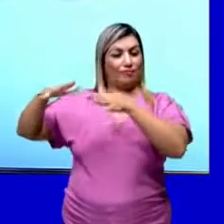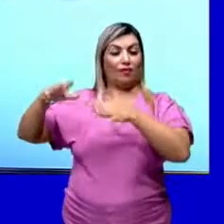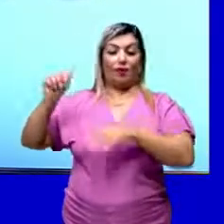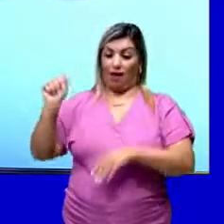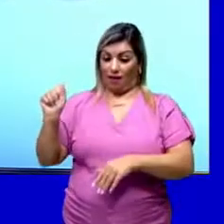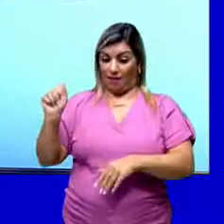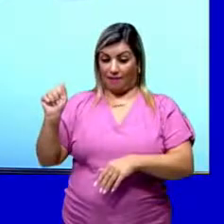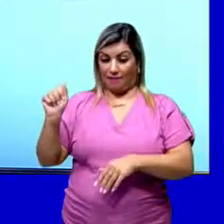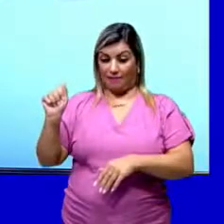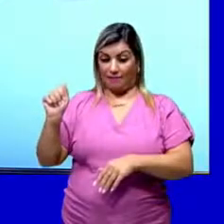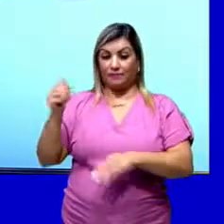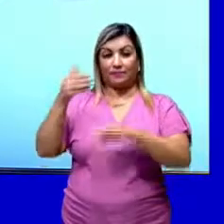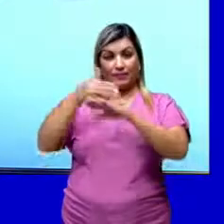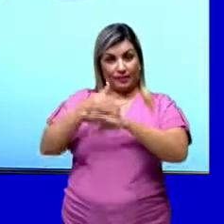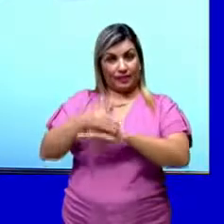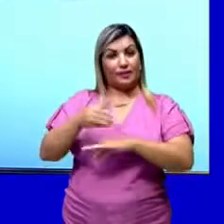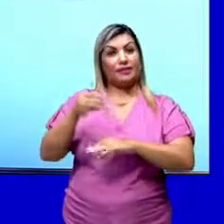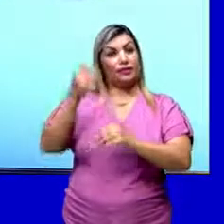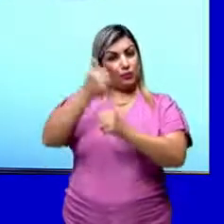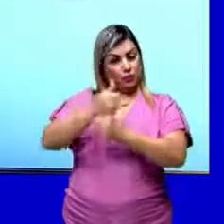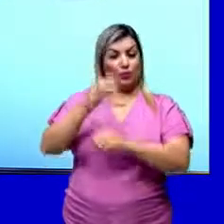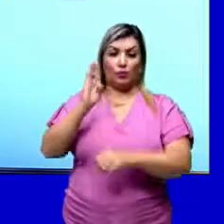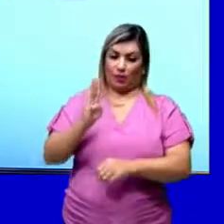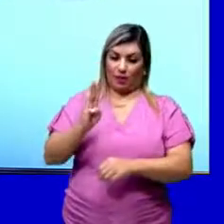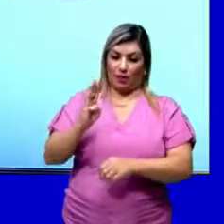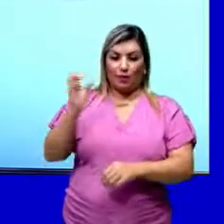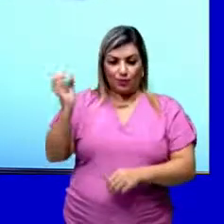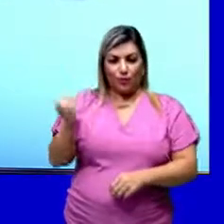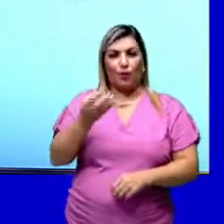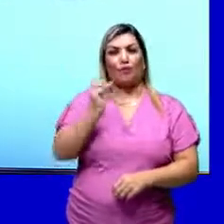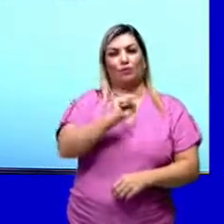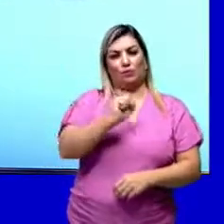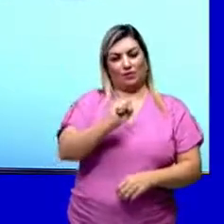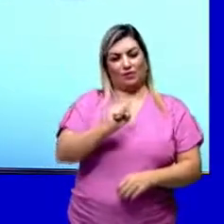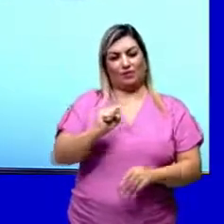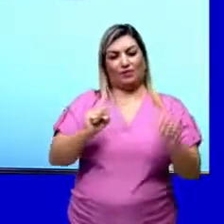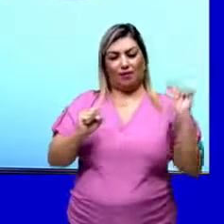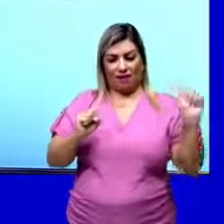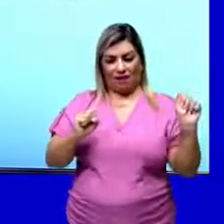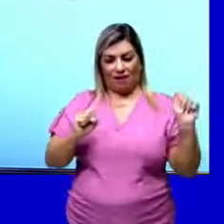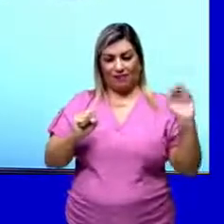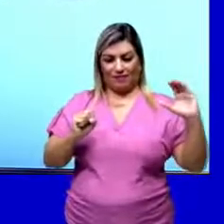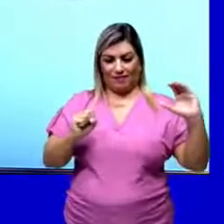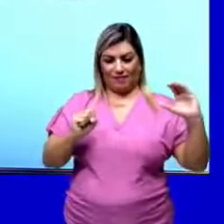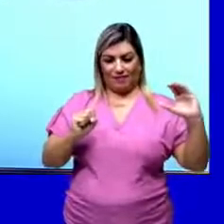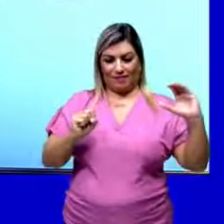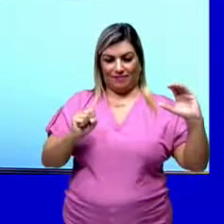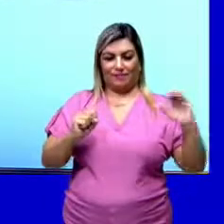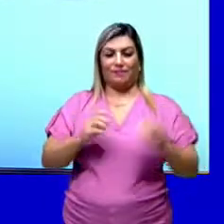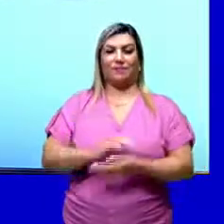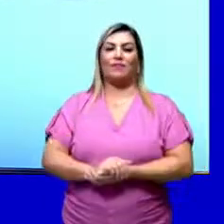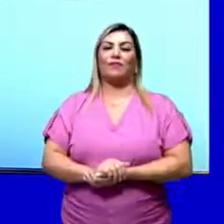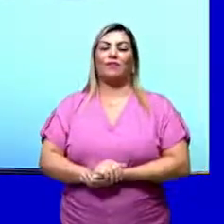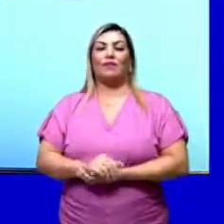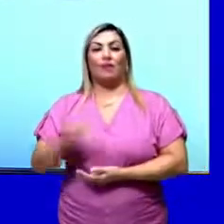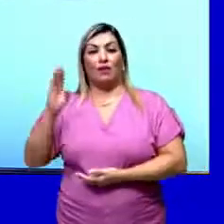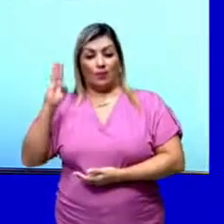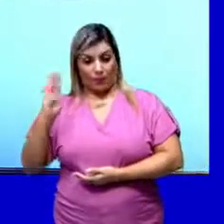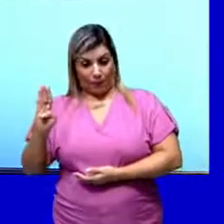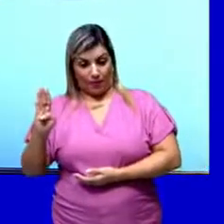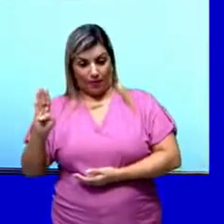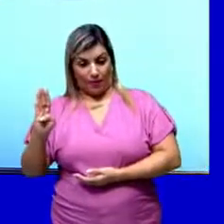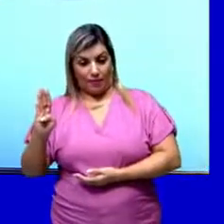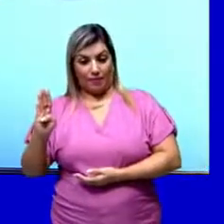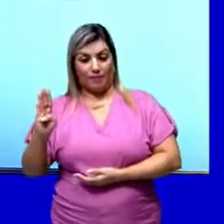A vai entrar aqui no lugar do B e vai formar uma nova substância composta, que é o AC. E o B